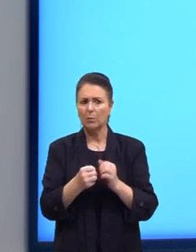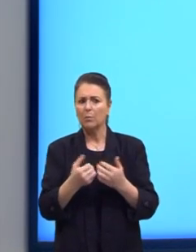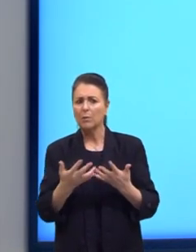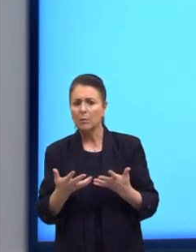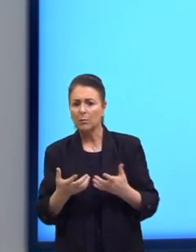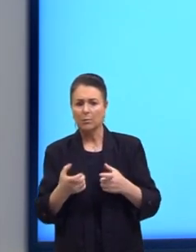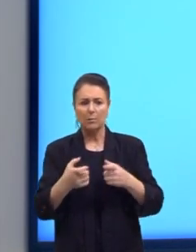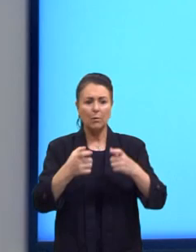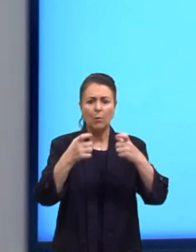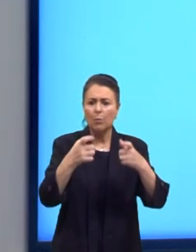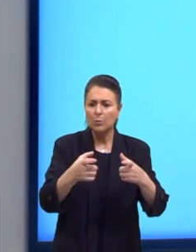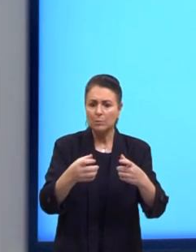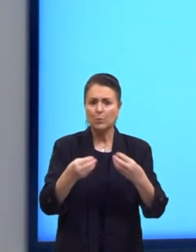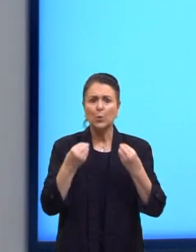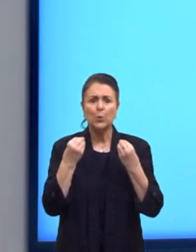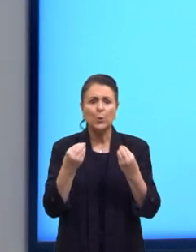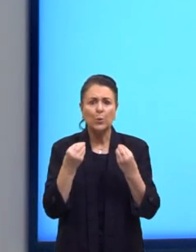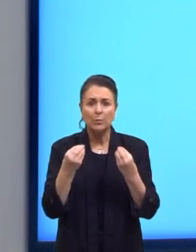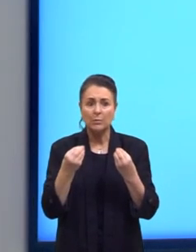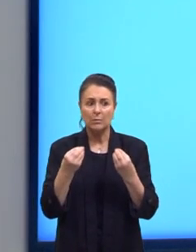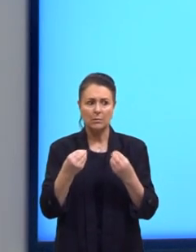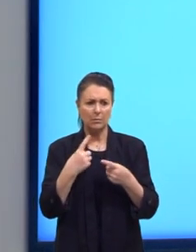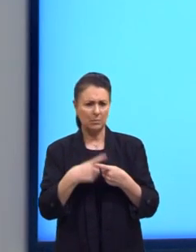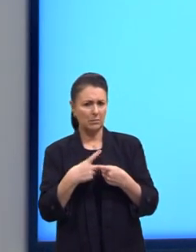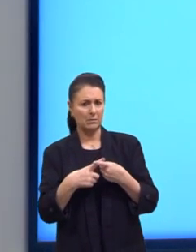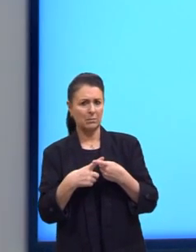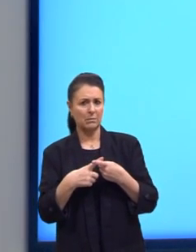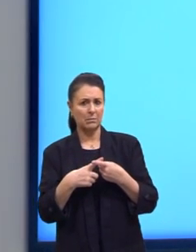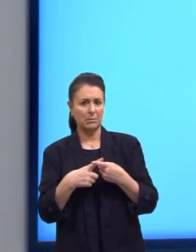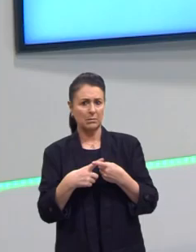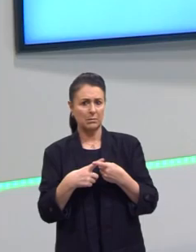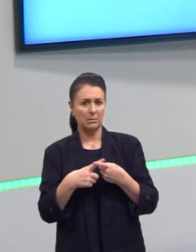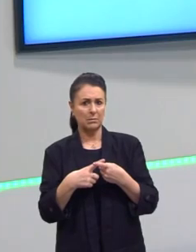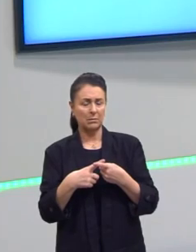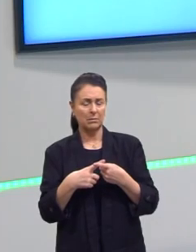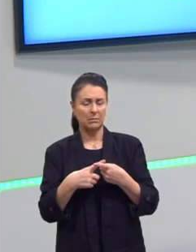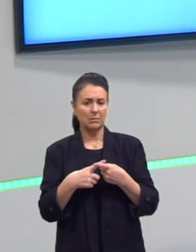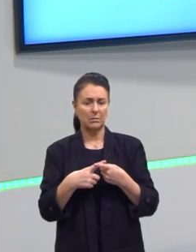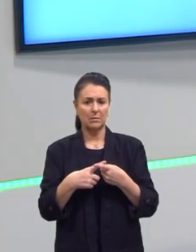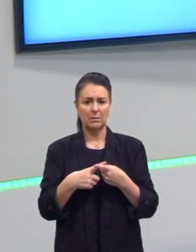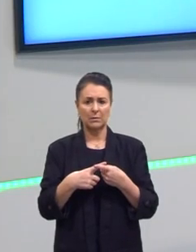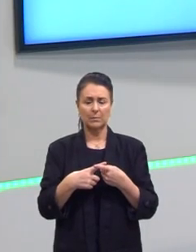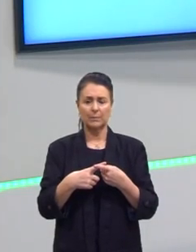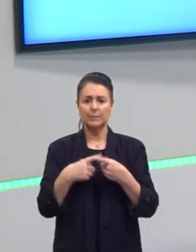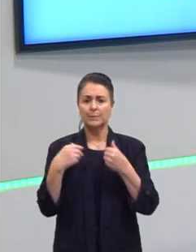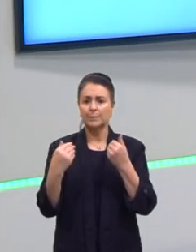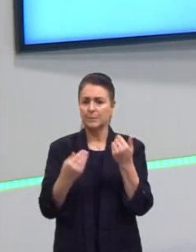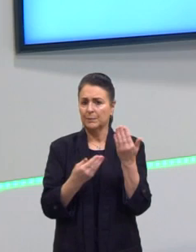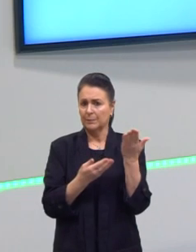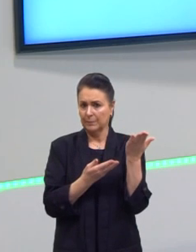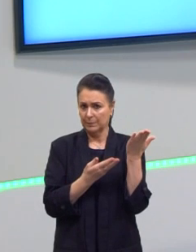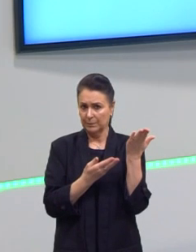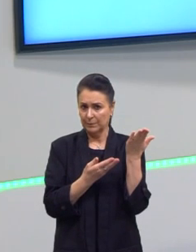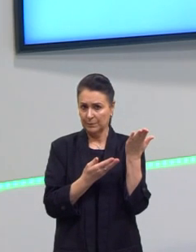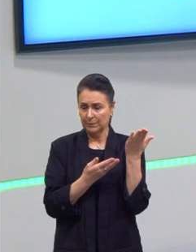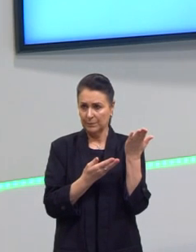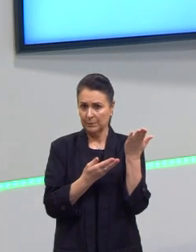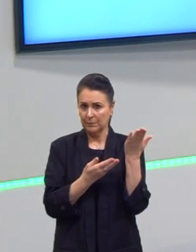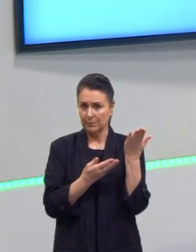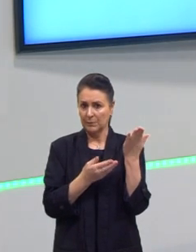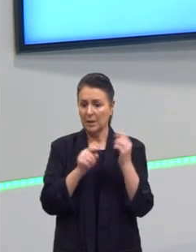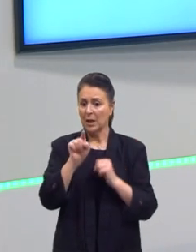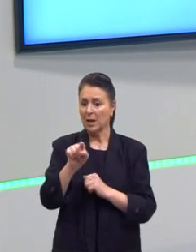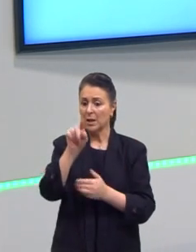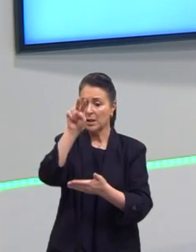onde, como e por quê. Ó, se eu disser assim. He read quietly. Ele